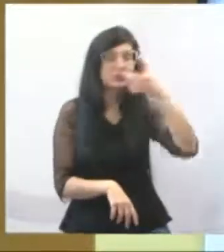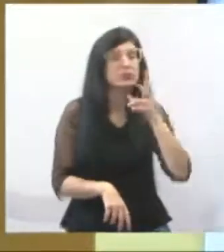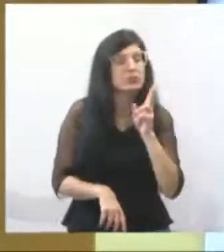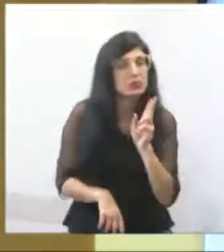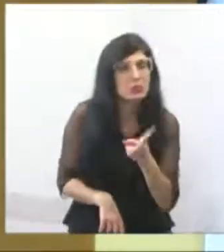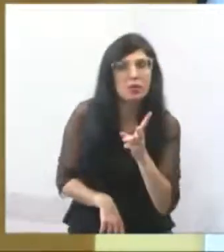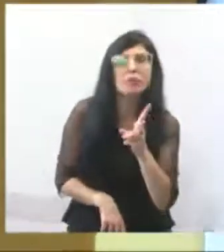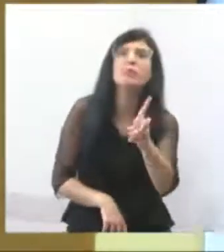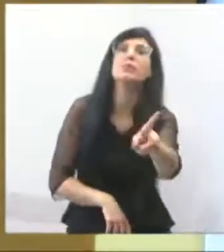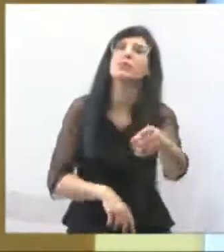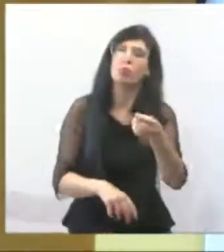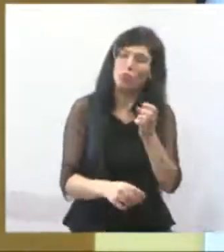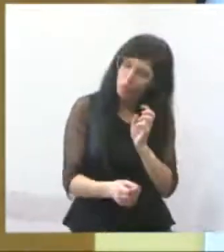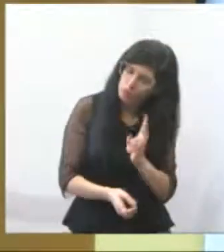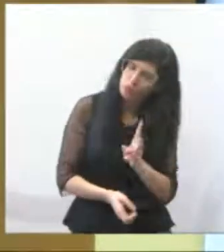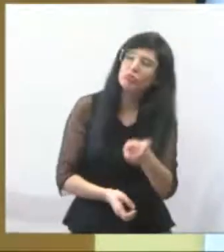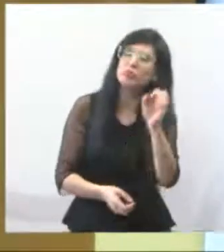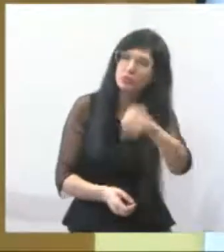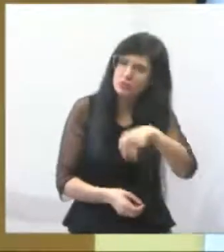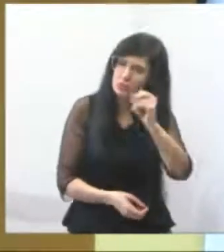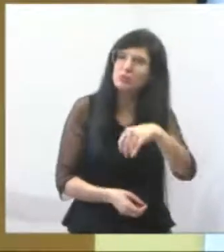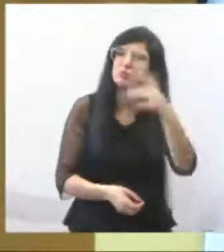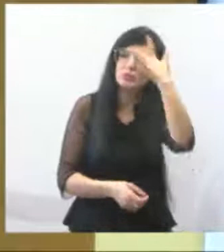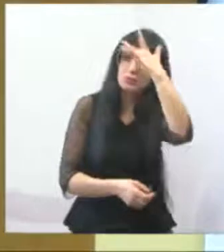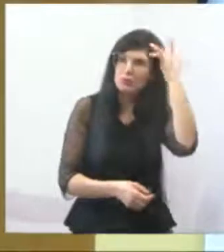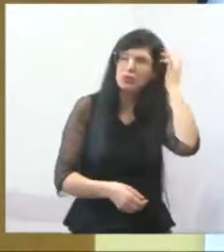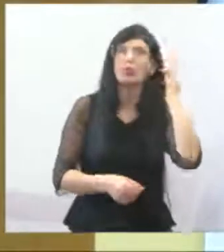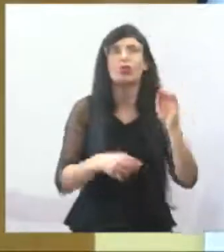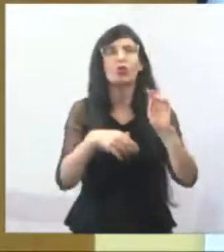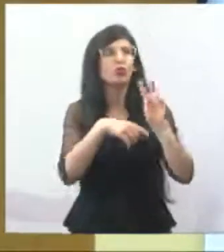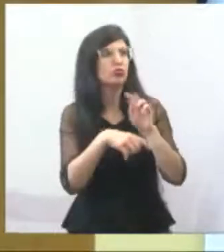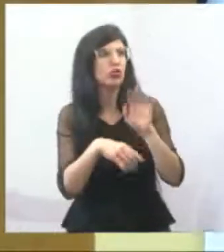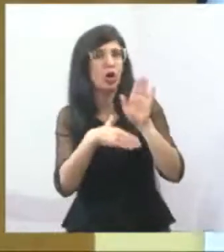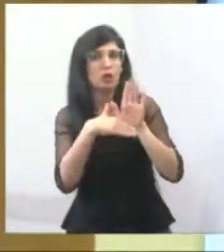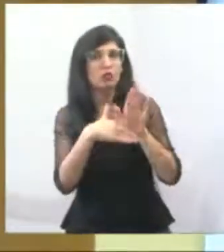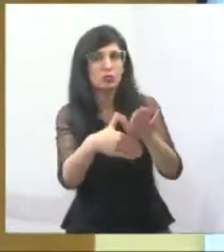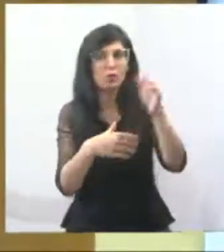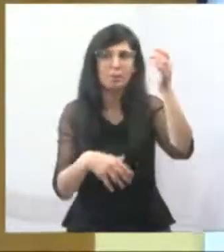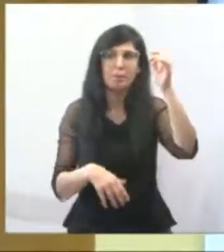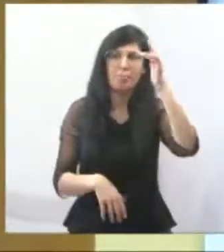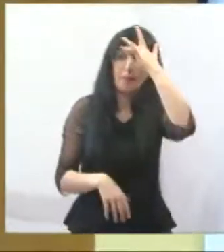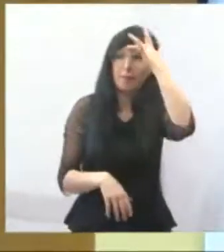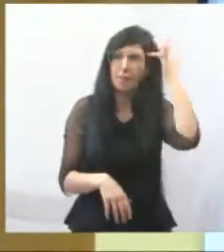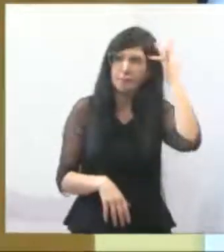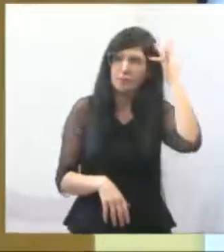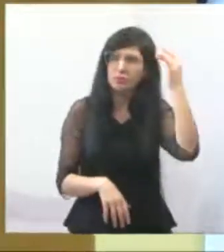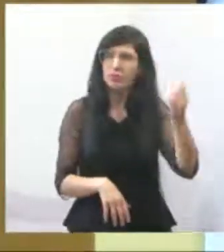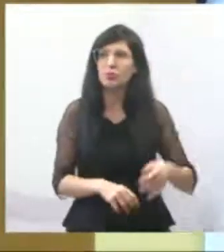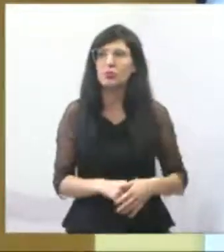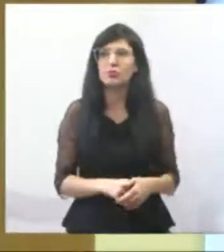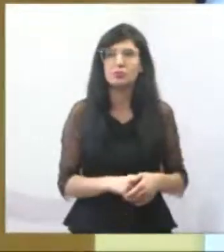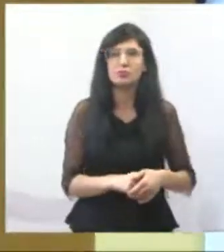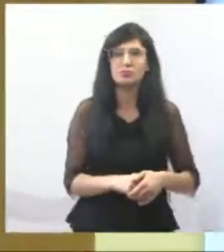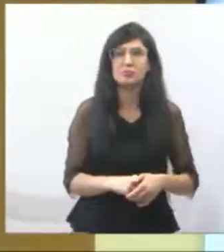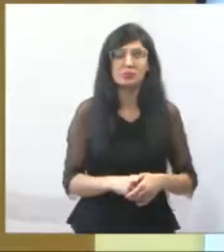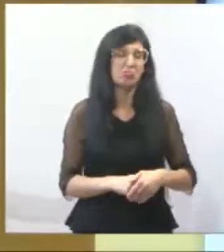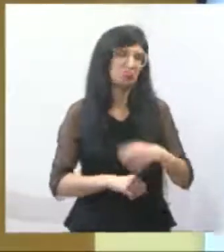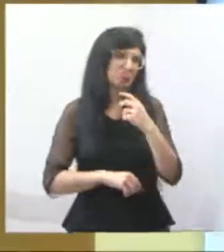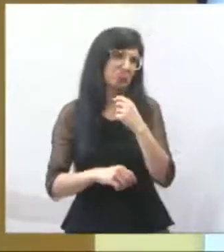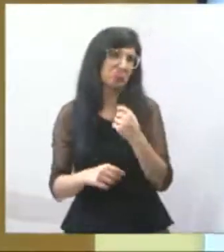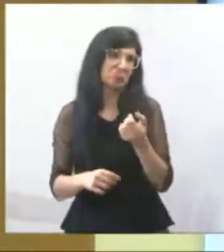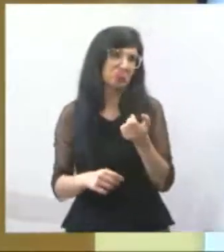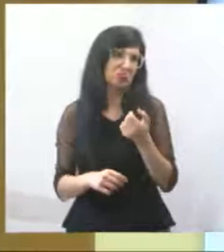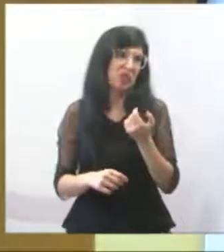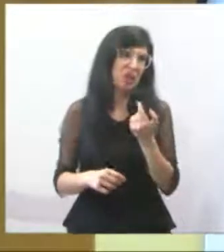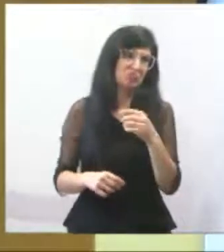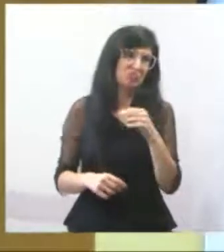continuo atendendo os casos suspeitos também, que vão até mim, a gente continua na linha